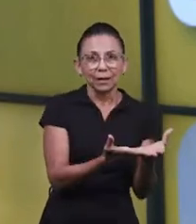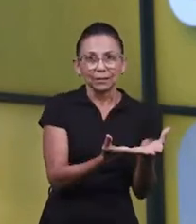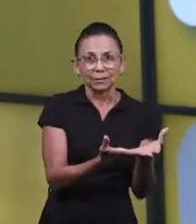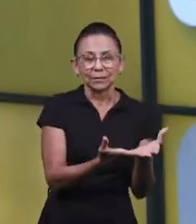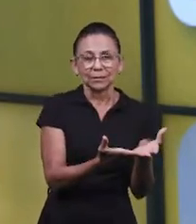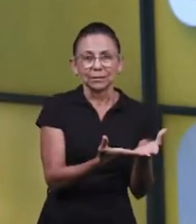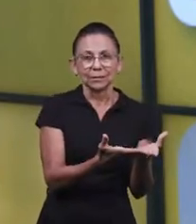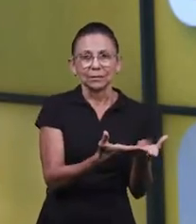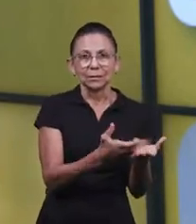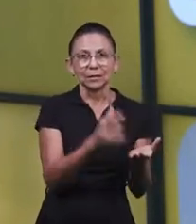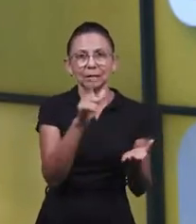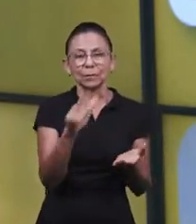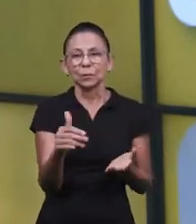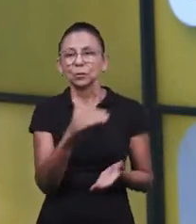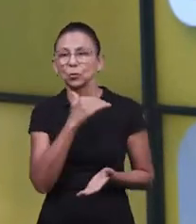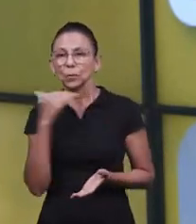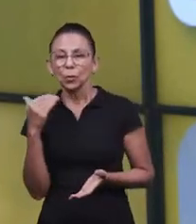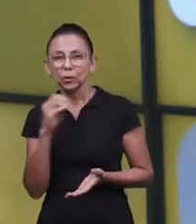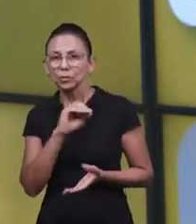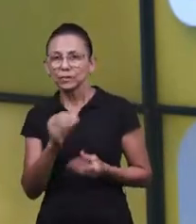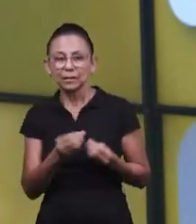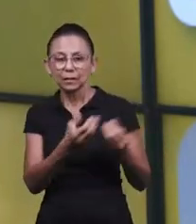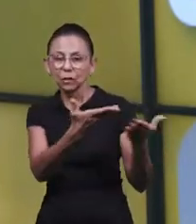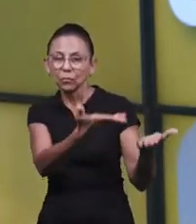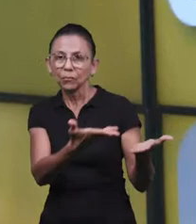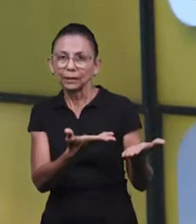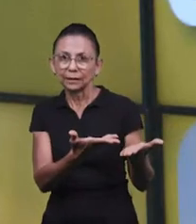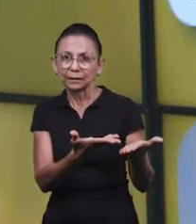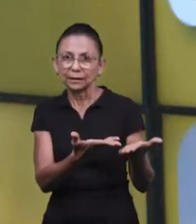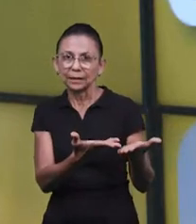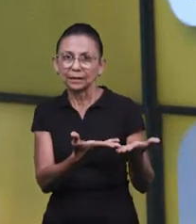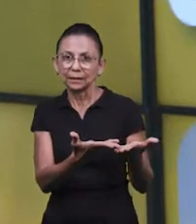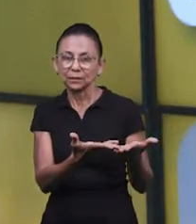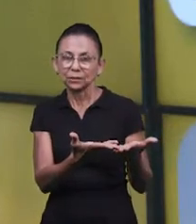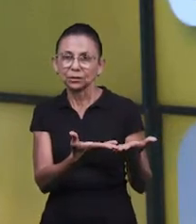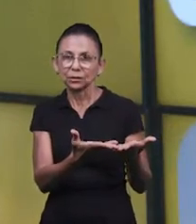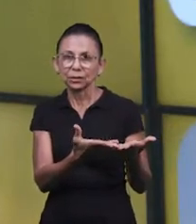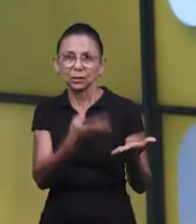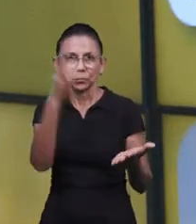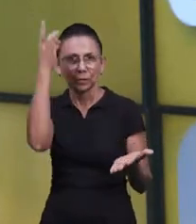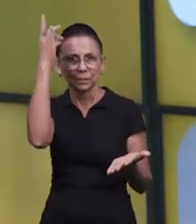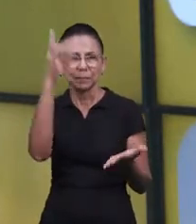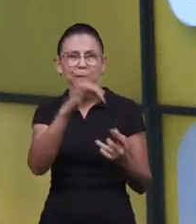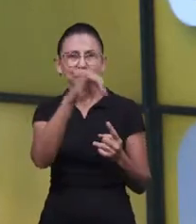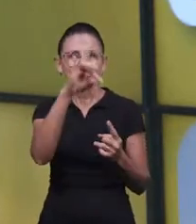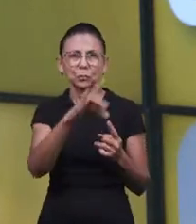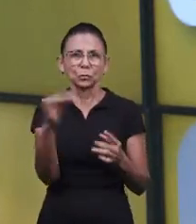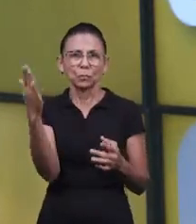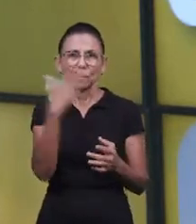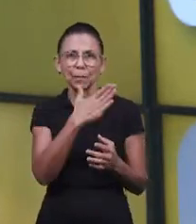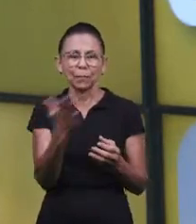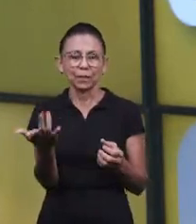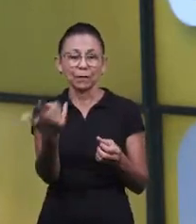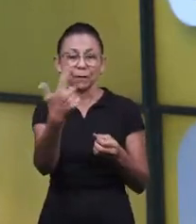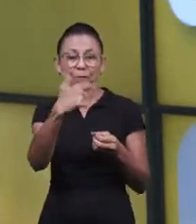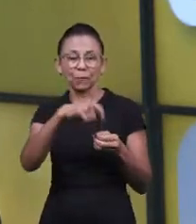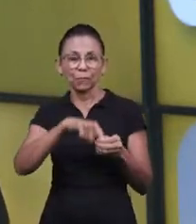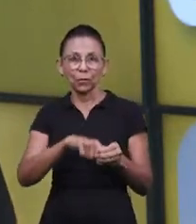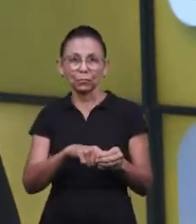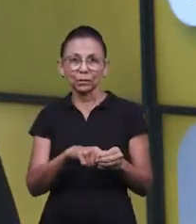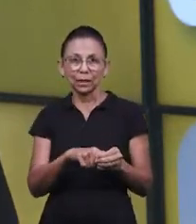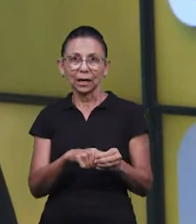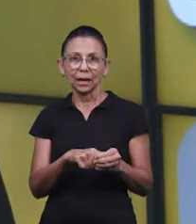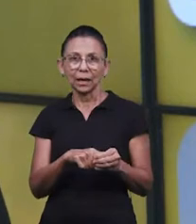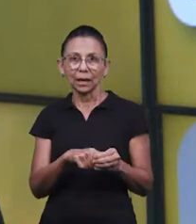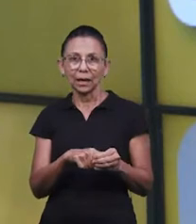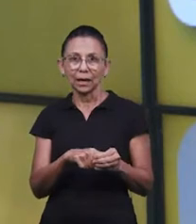para atormentar aquela casa, aquela família. Então, já dá um tom de ameaça e transforma isso para os